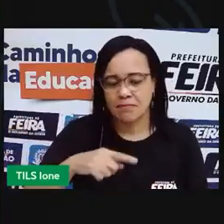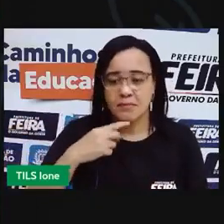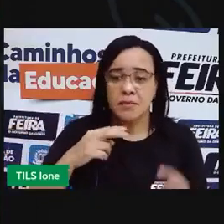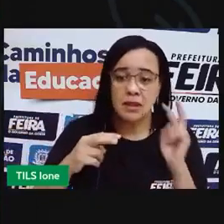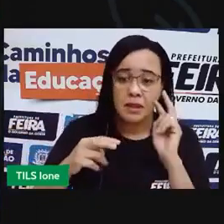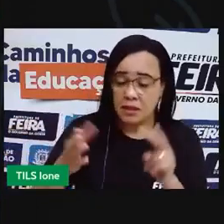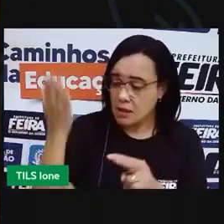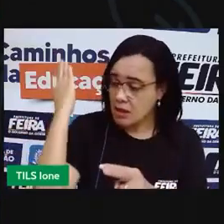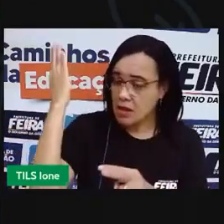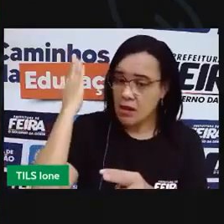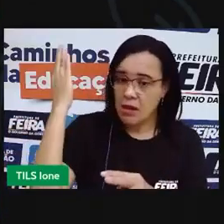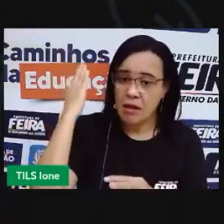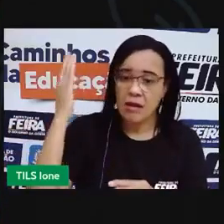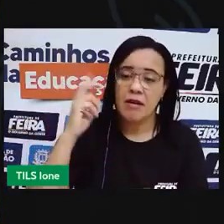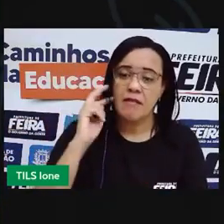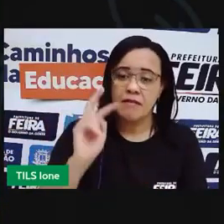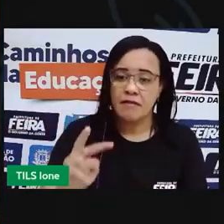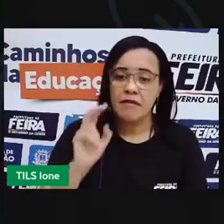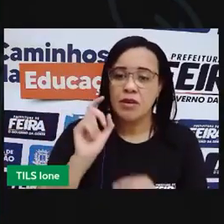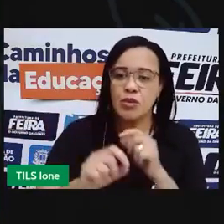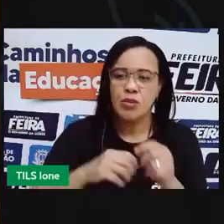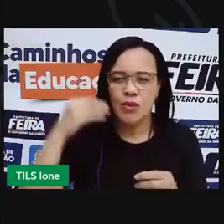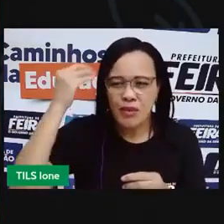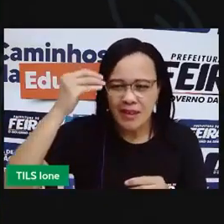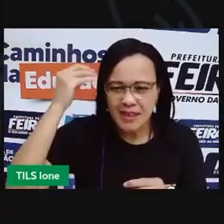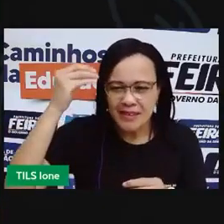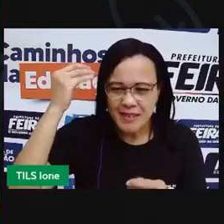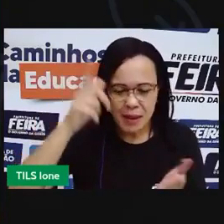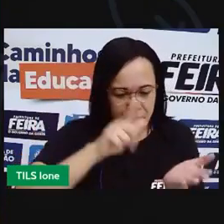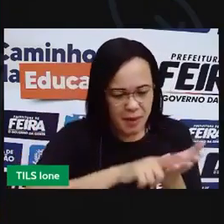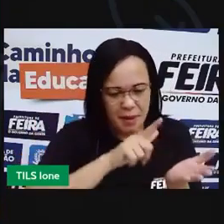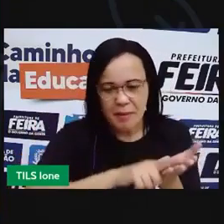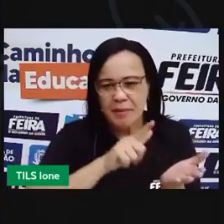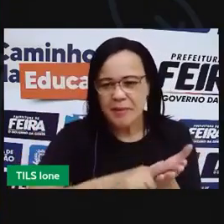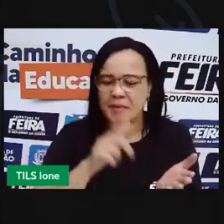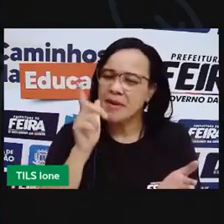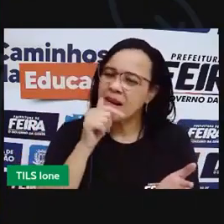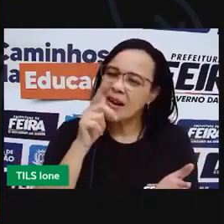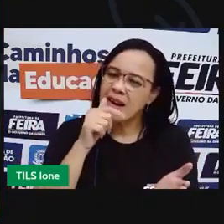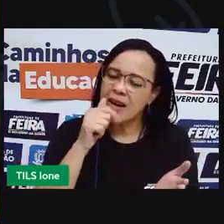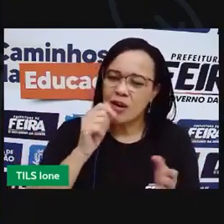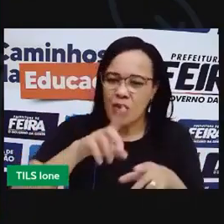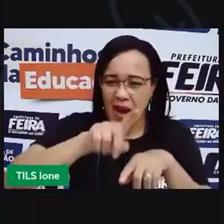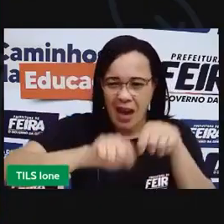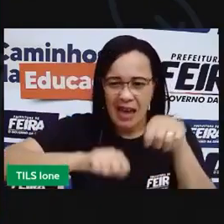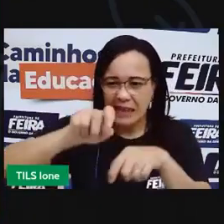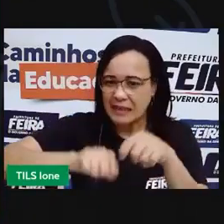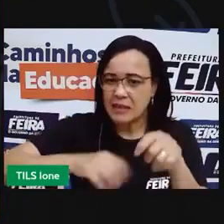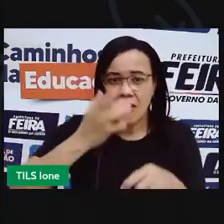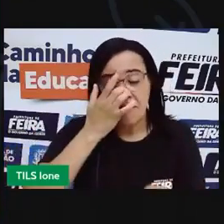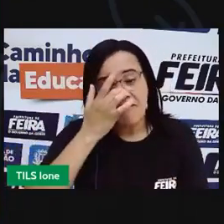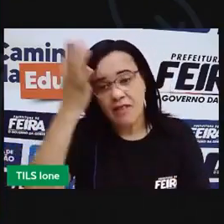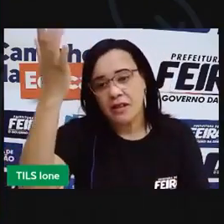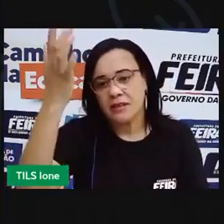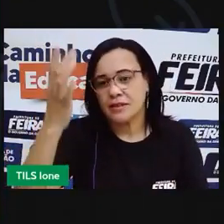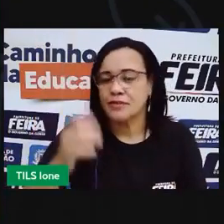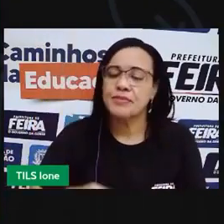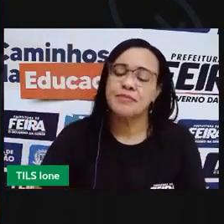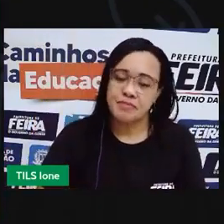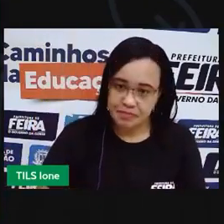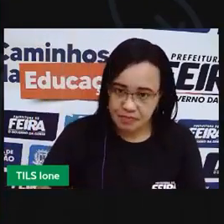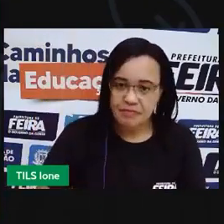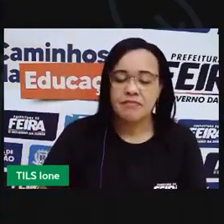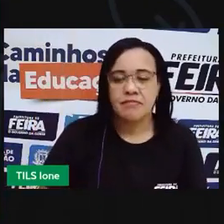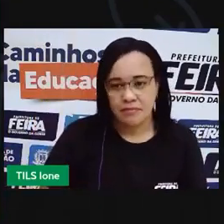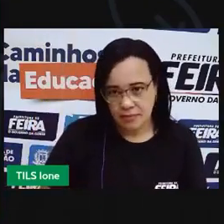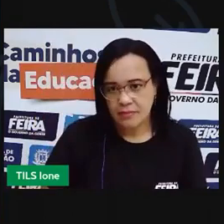gente viu né fazendo uma experiência com papel na água e ele rasga a finis quando ele está